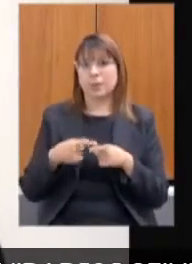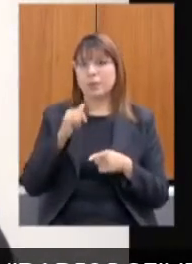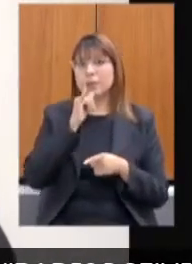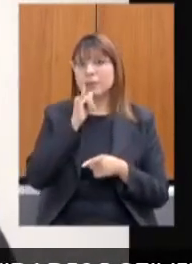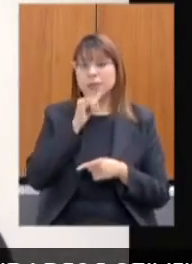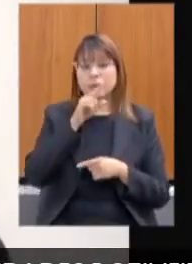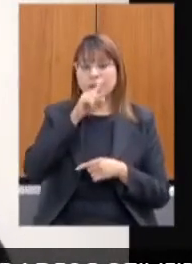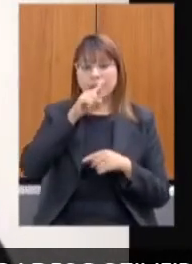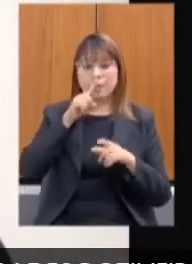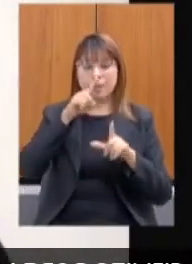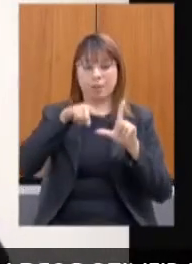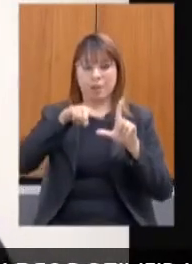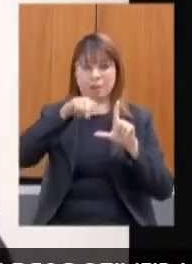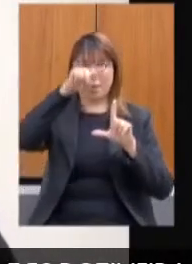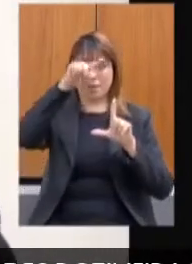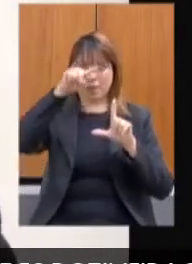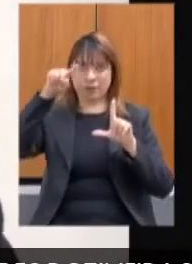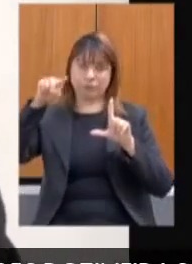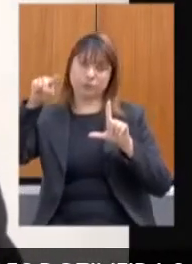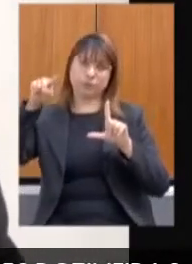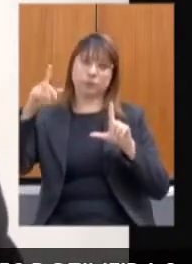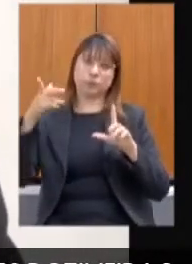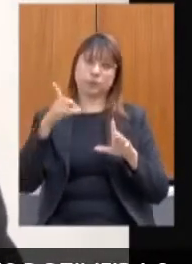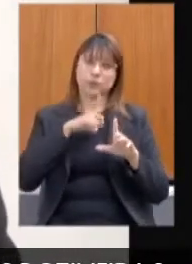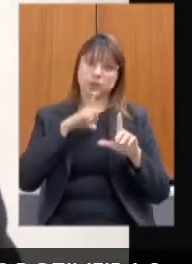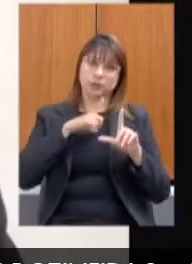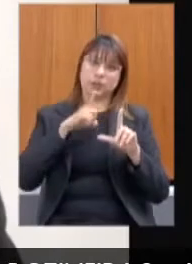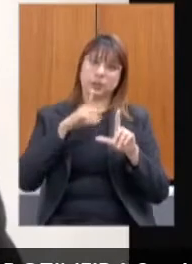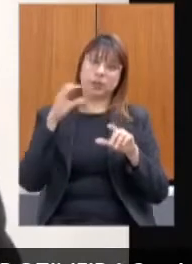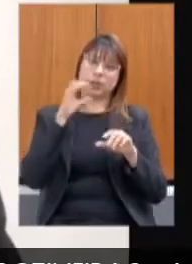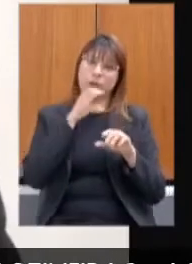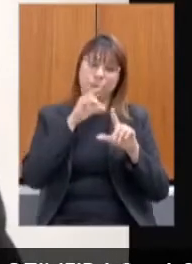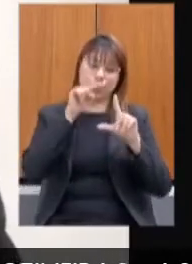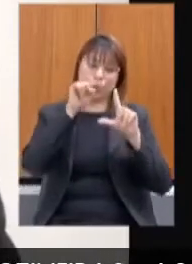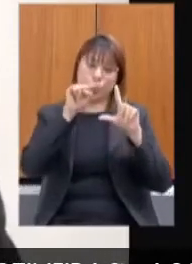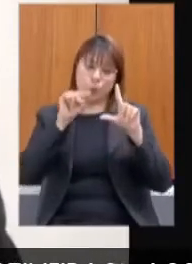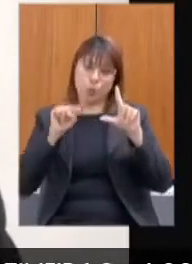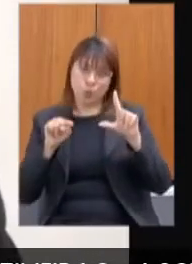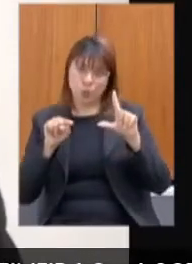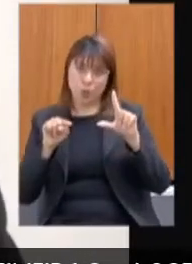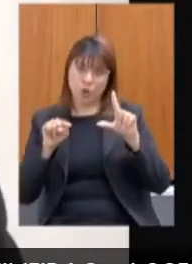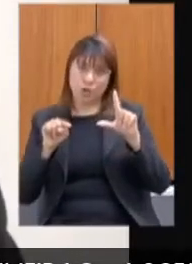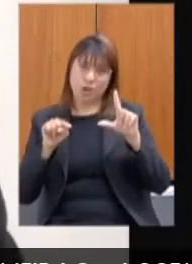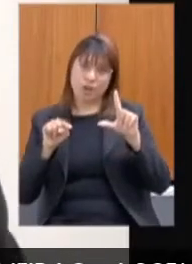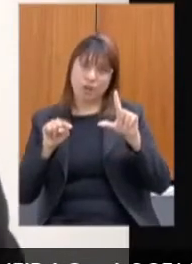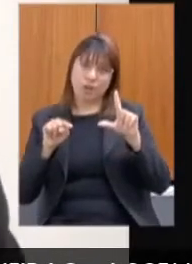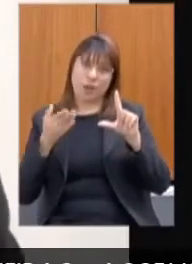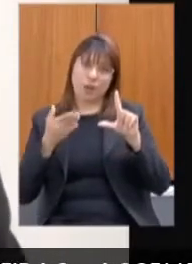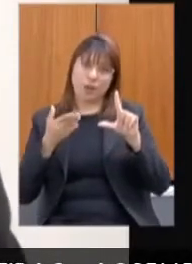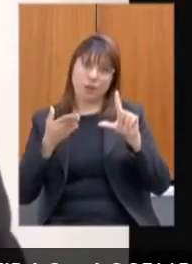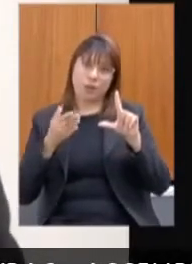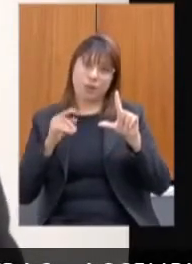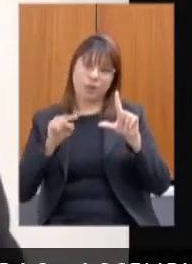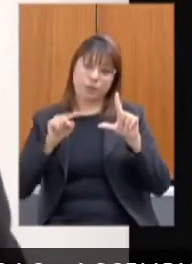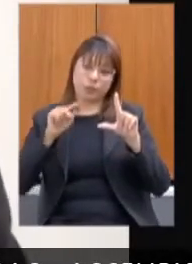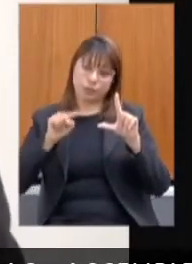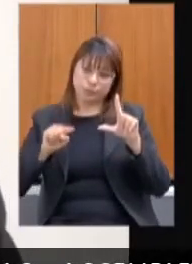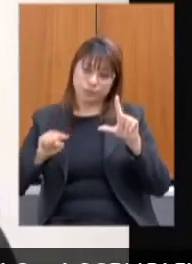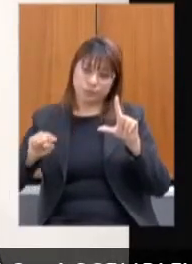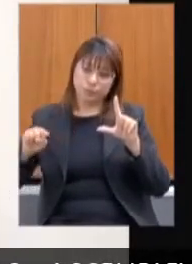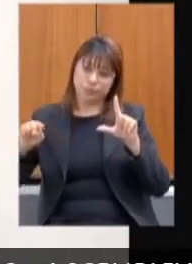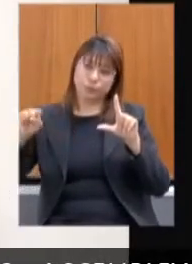gráfico, com o auxílio emergencial, houve uma queda da pobreza e ela faz uma curva agora